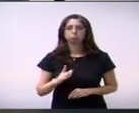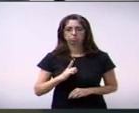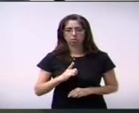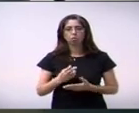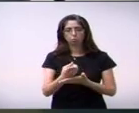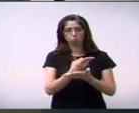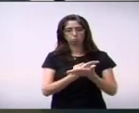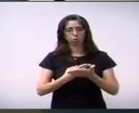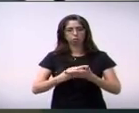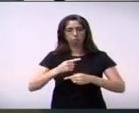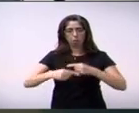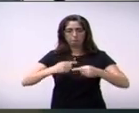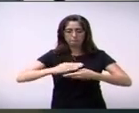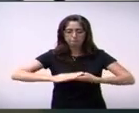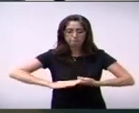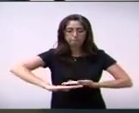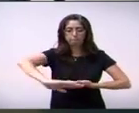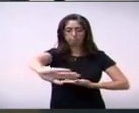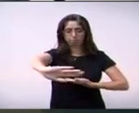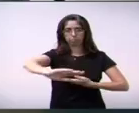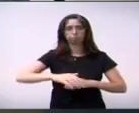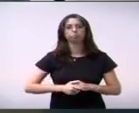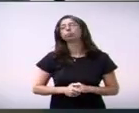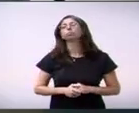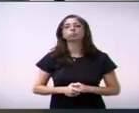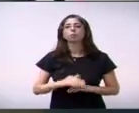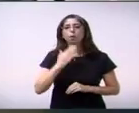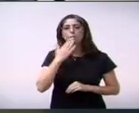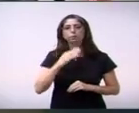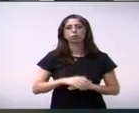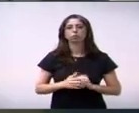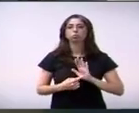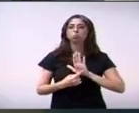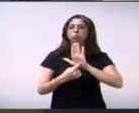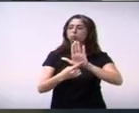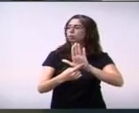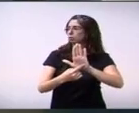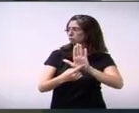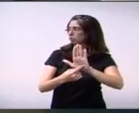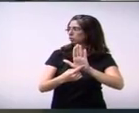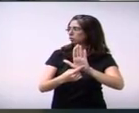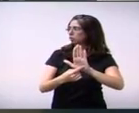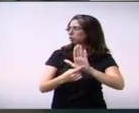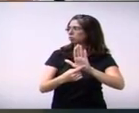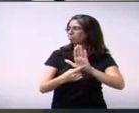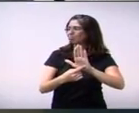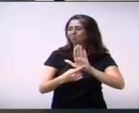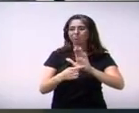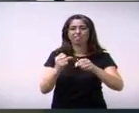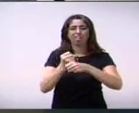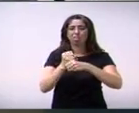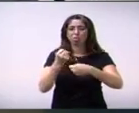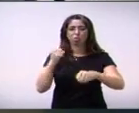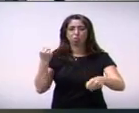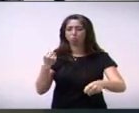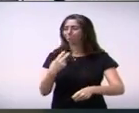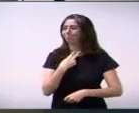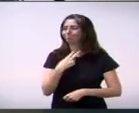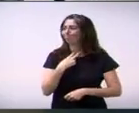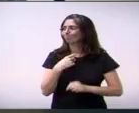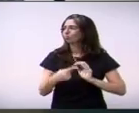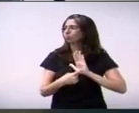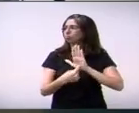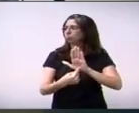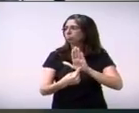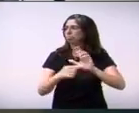também, eu havia pedido para que ele fosse projetado, mas, como ele é muito grande, ele foi impossibilitado de